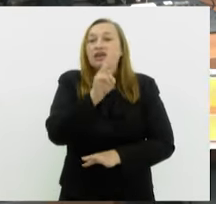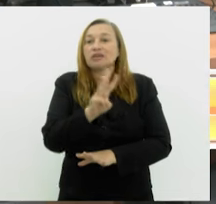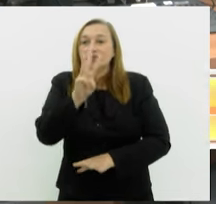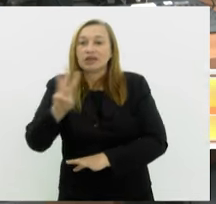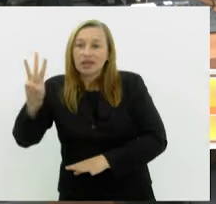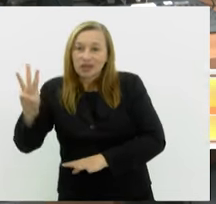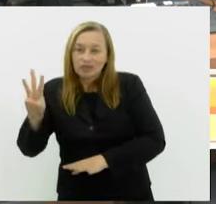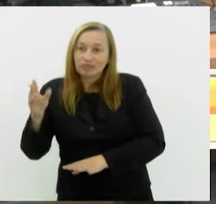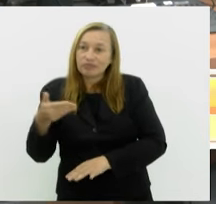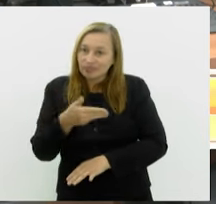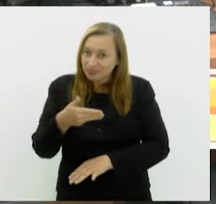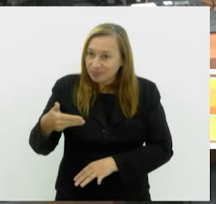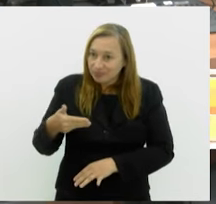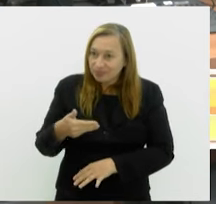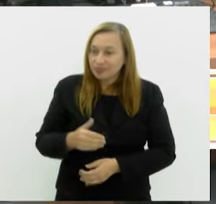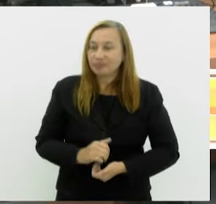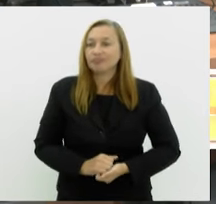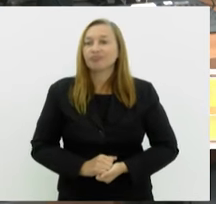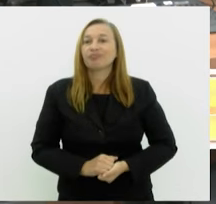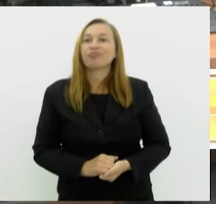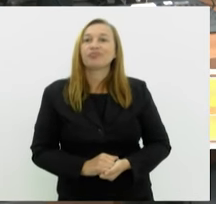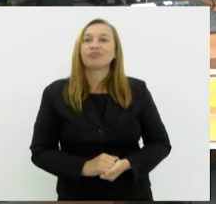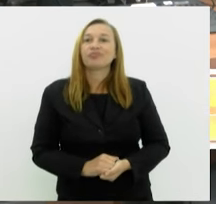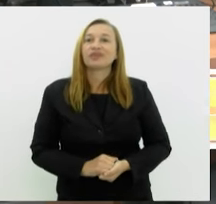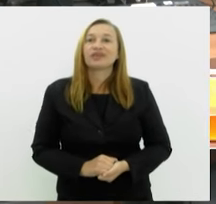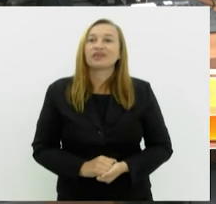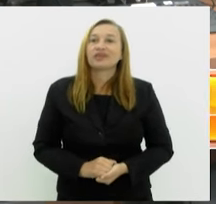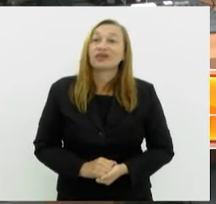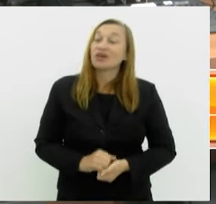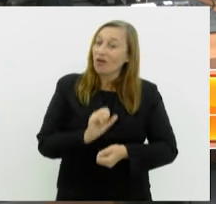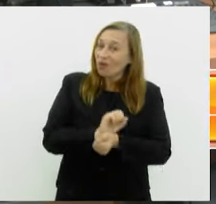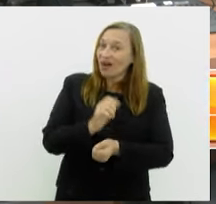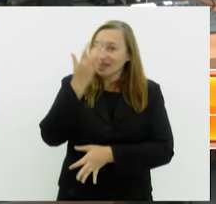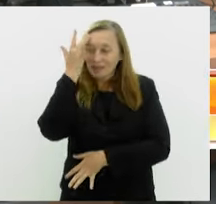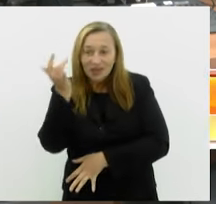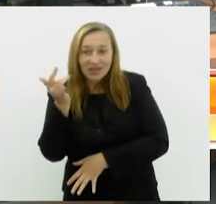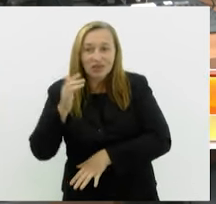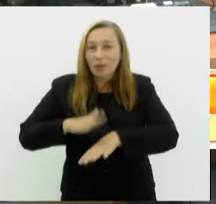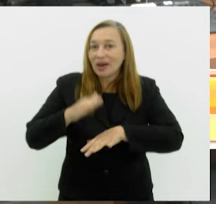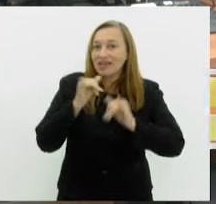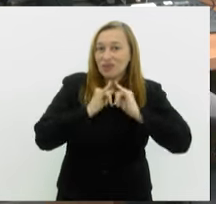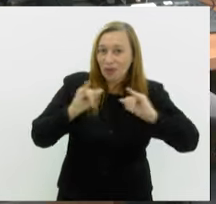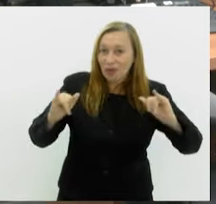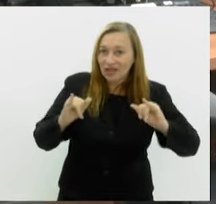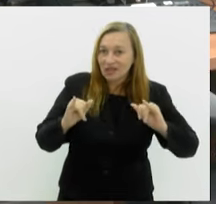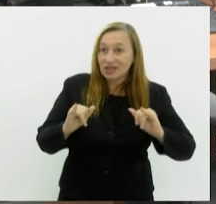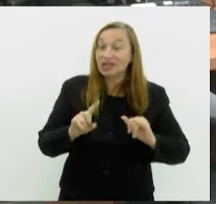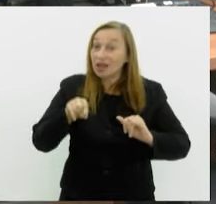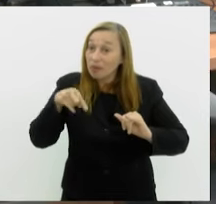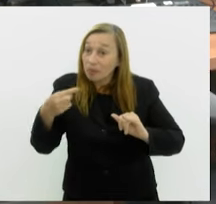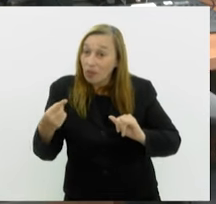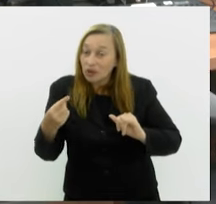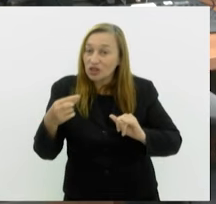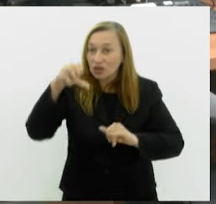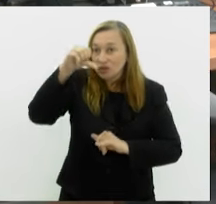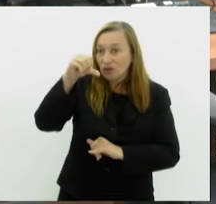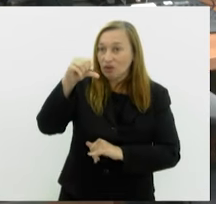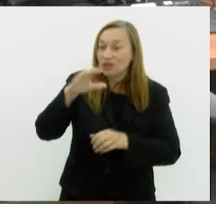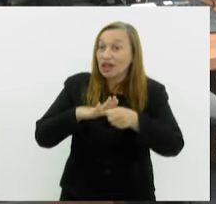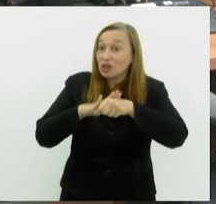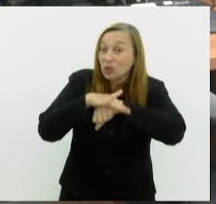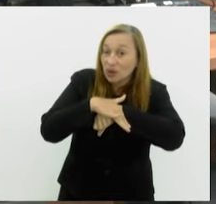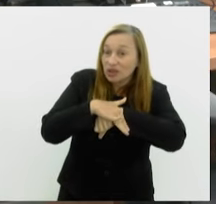.rj.gov.br. Eu te espero amanhã com mais notícias e logo mais, às 9h30 da noite,